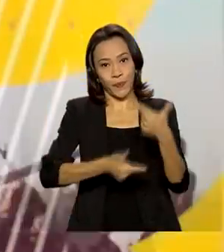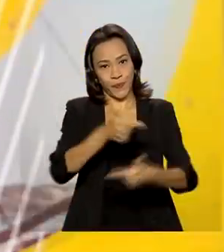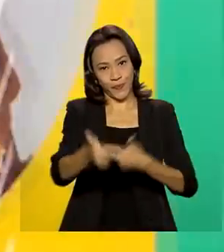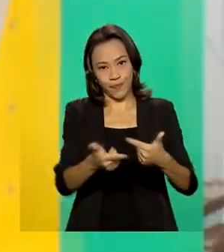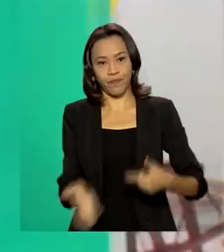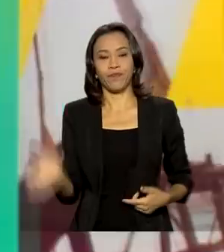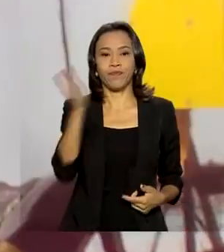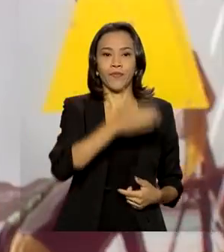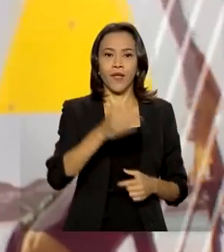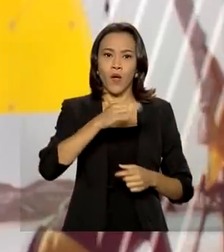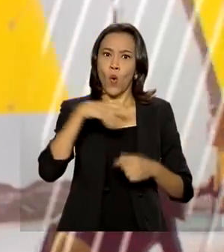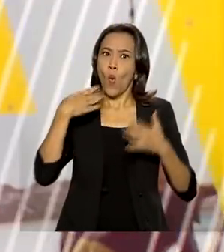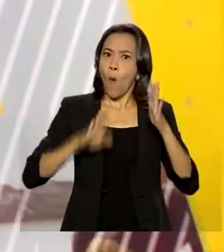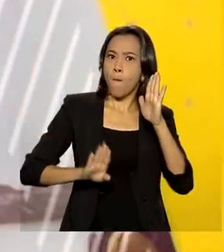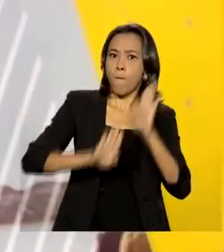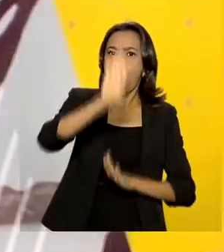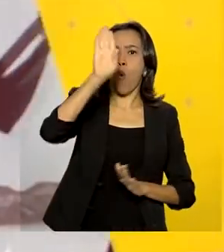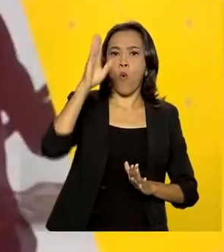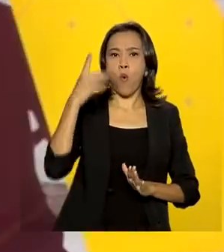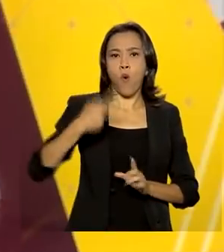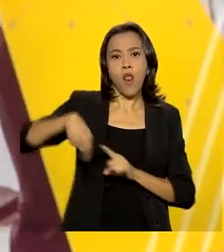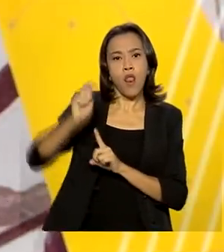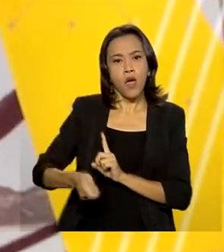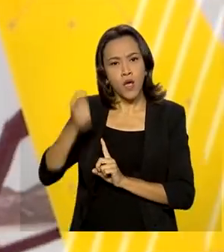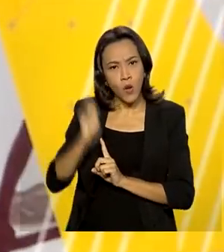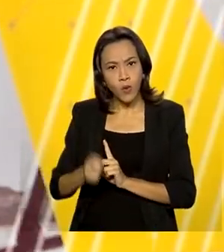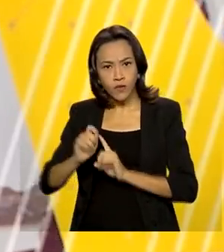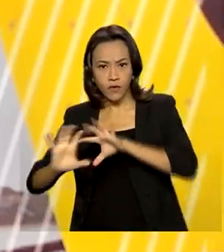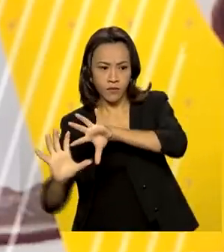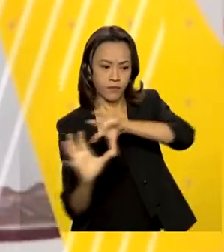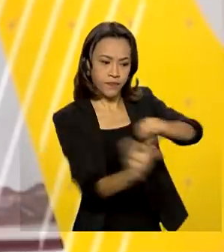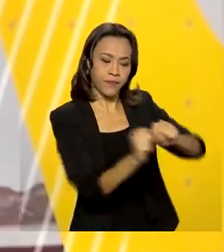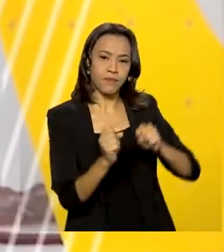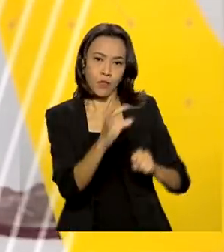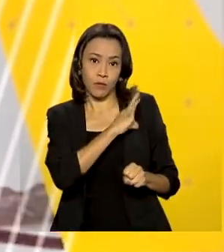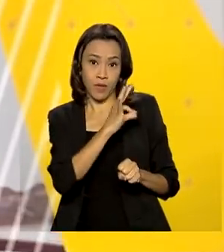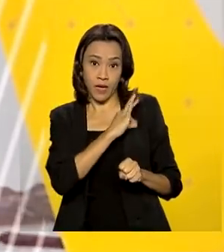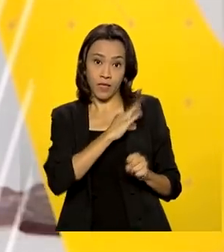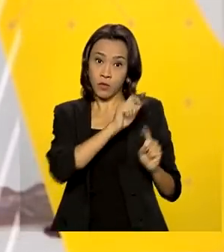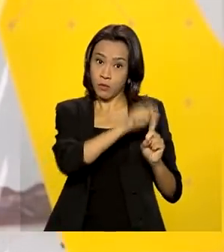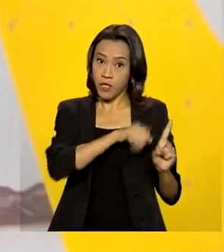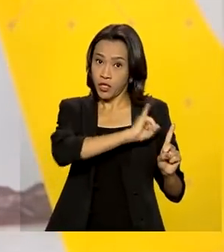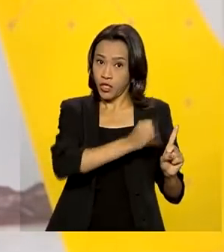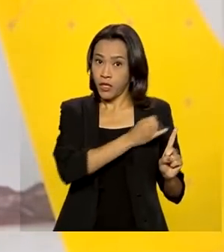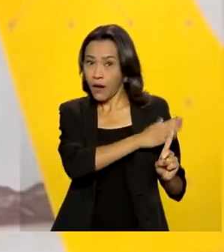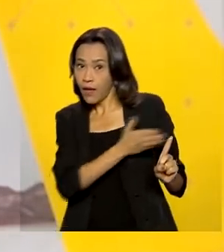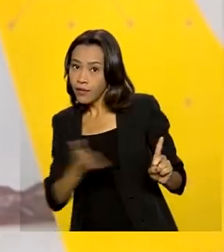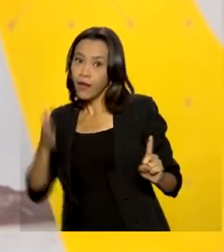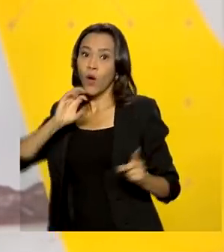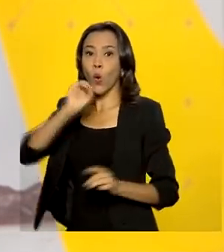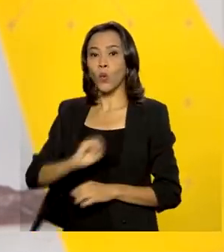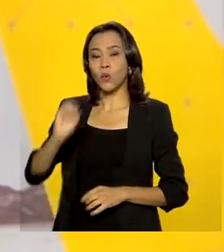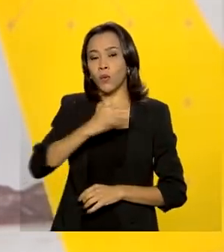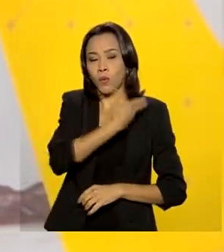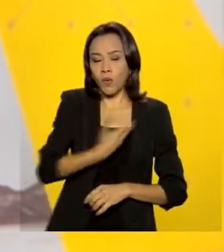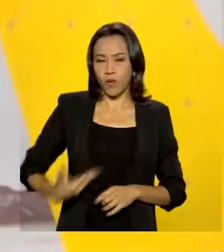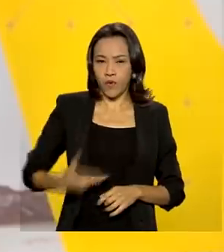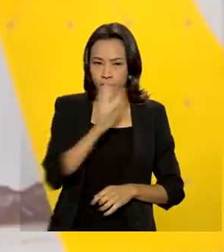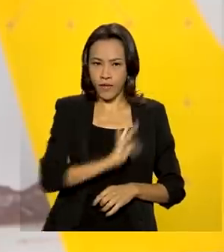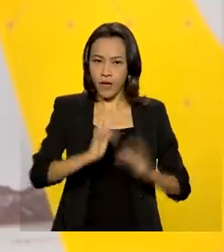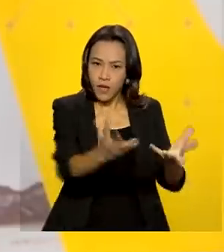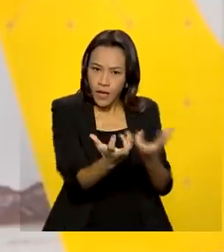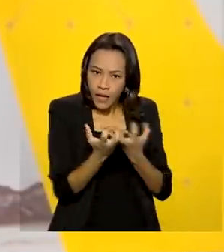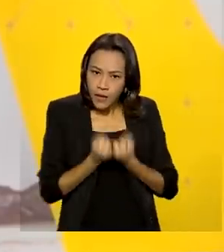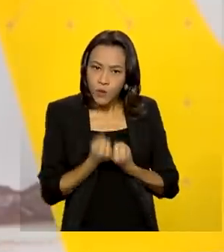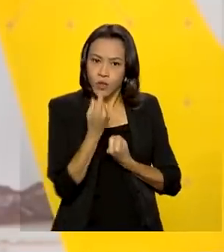Recorde nos leilões de bens apreendidos em operações policiais. Entre janeiro e outubro deste ano, o governo federal arrecadou cerca de 105 milhões